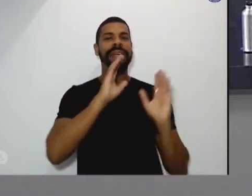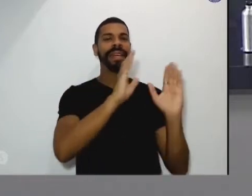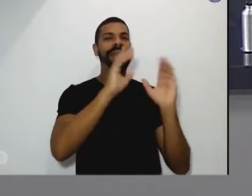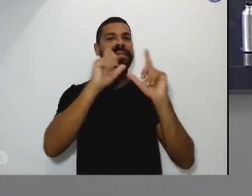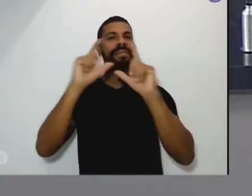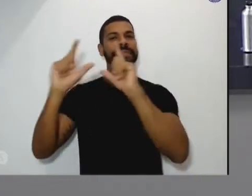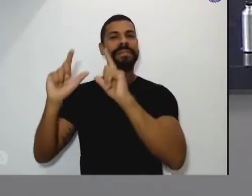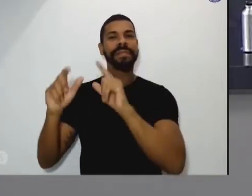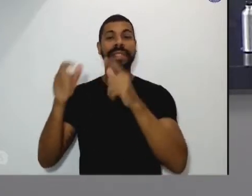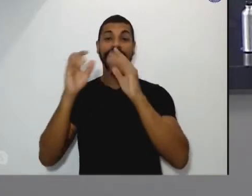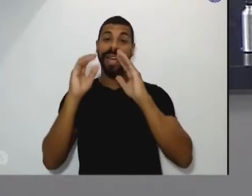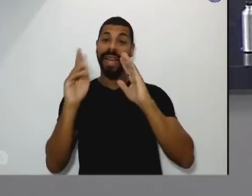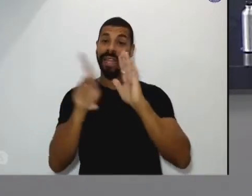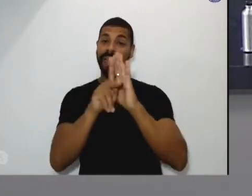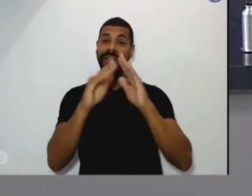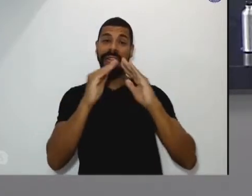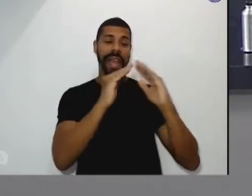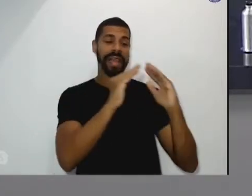ao lado